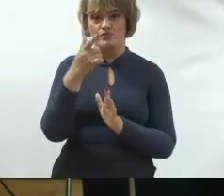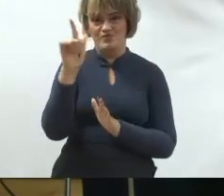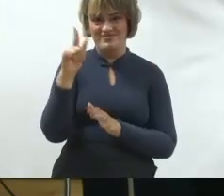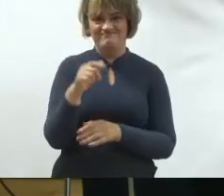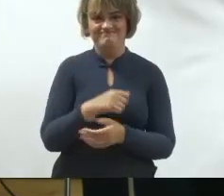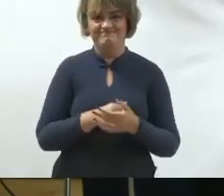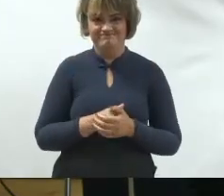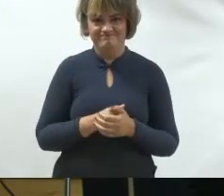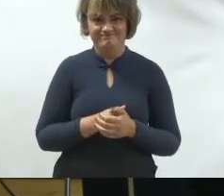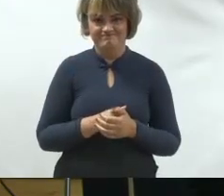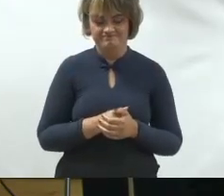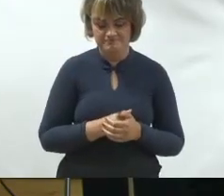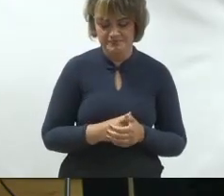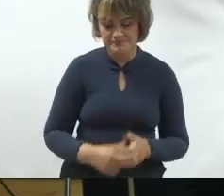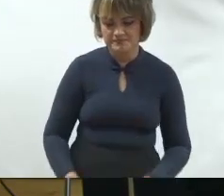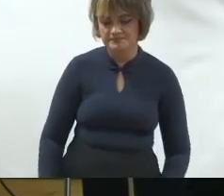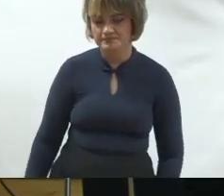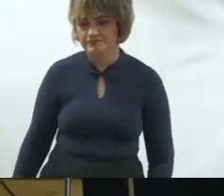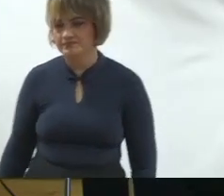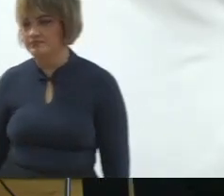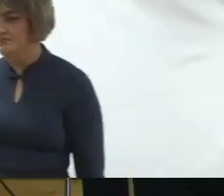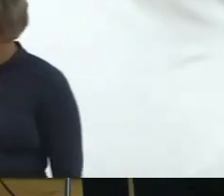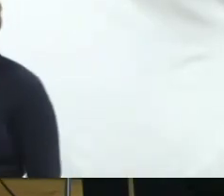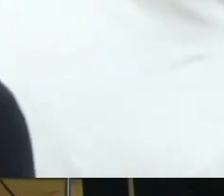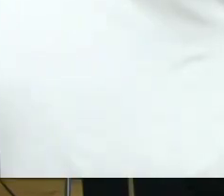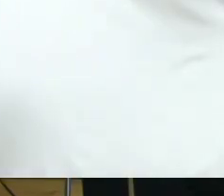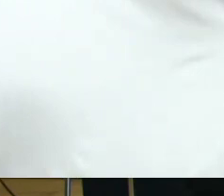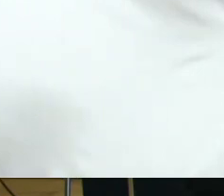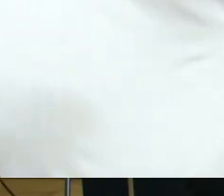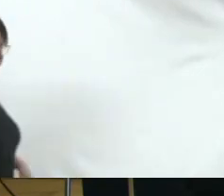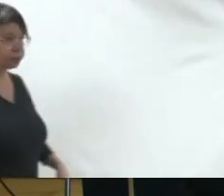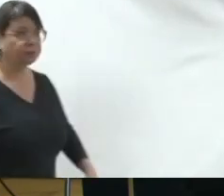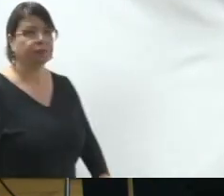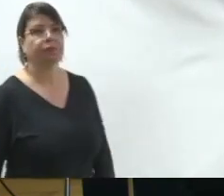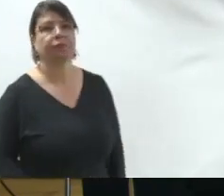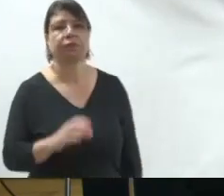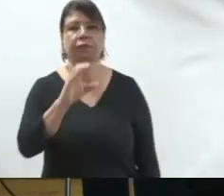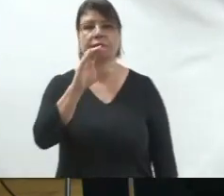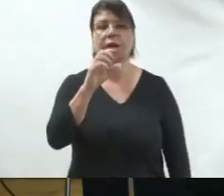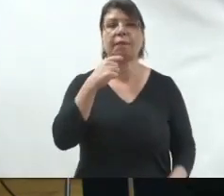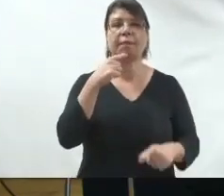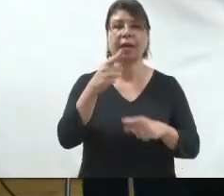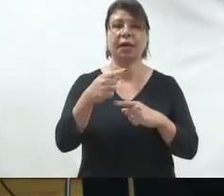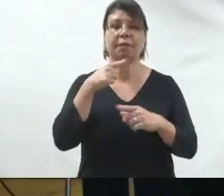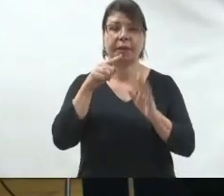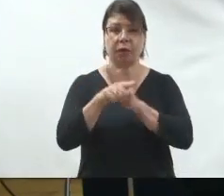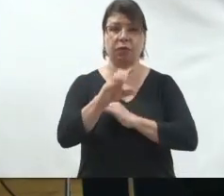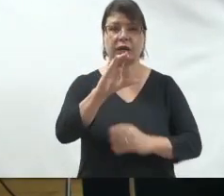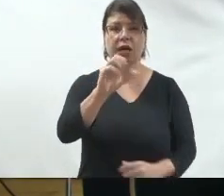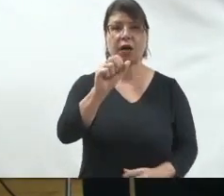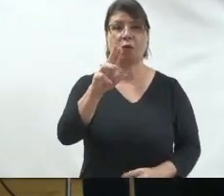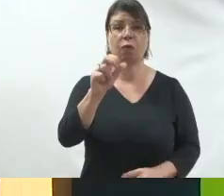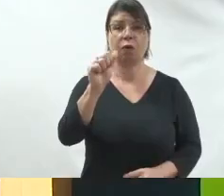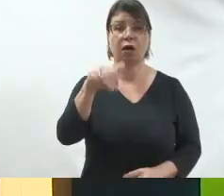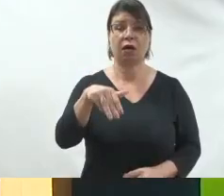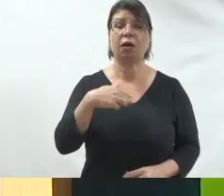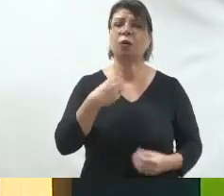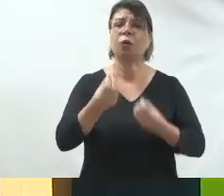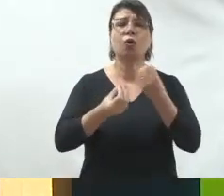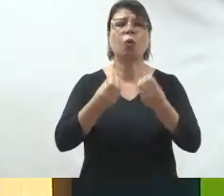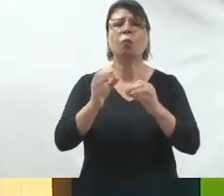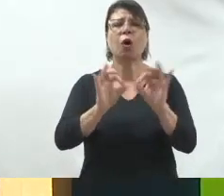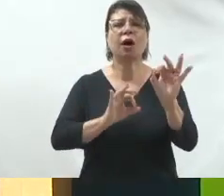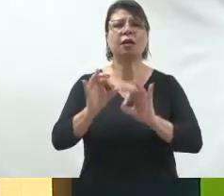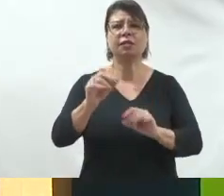abraço a você Cauã escreve o seguinte professor como organizar a convocação das pessoas que irão trabalhar conosco Cauã